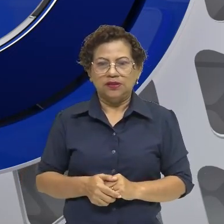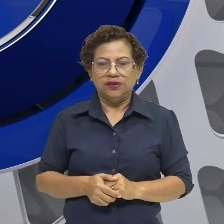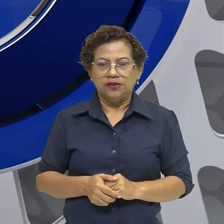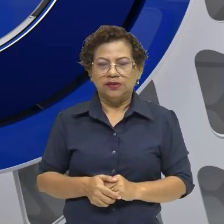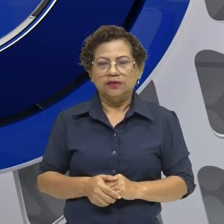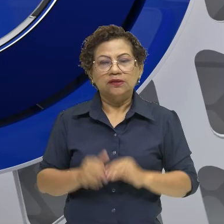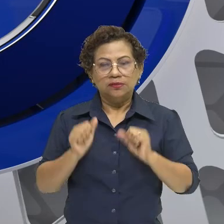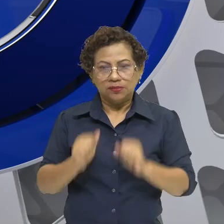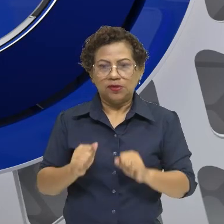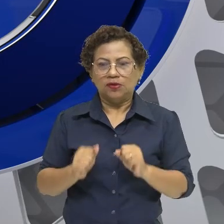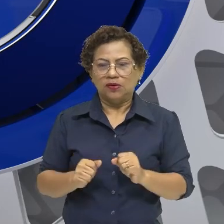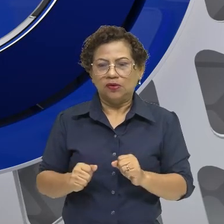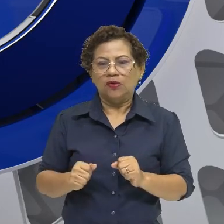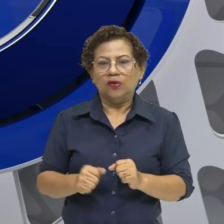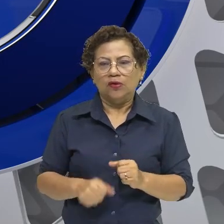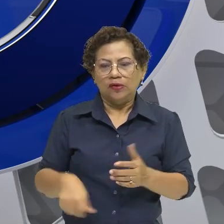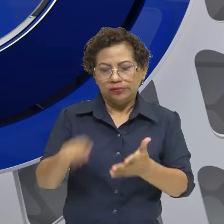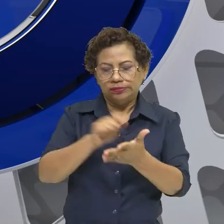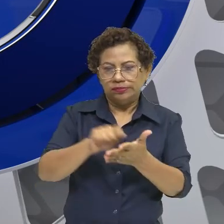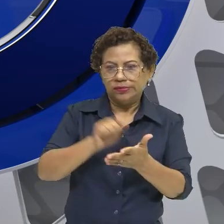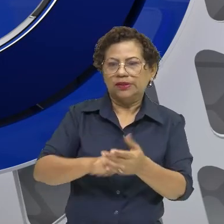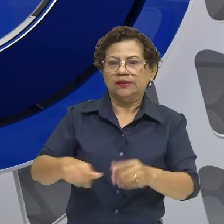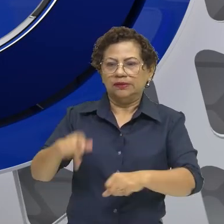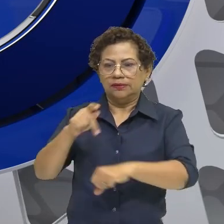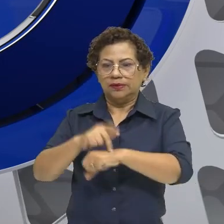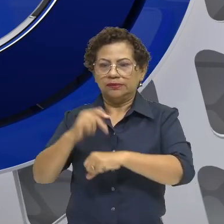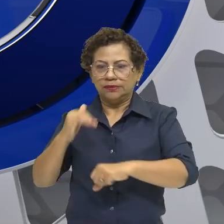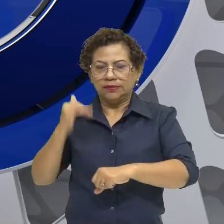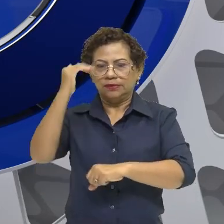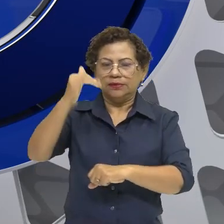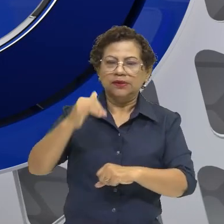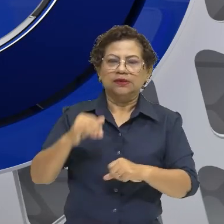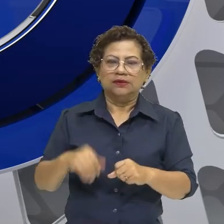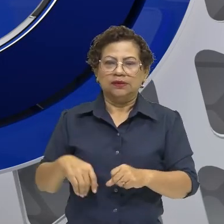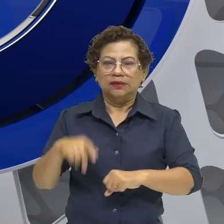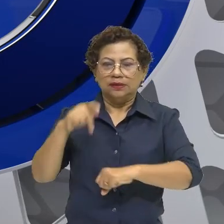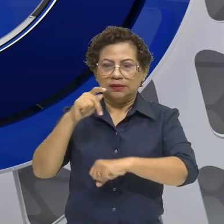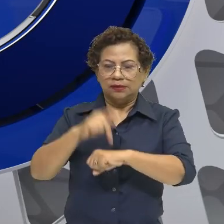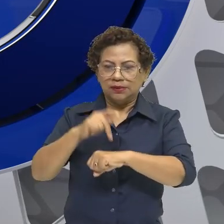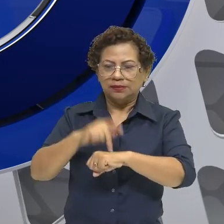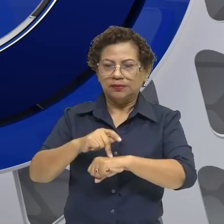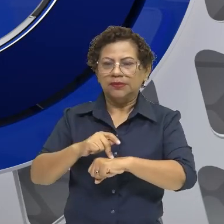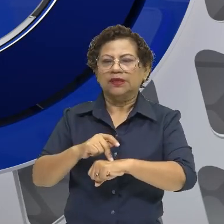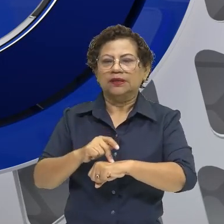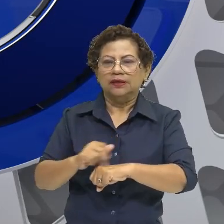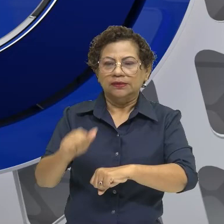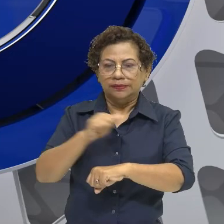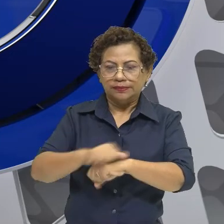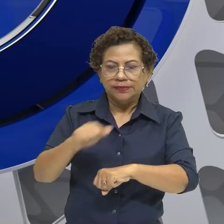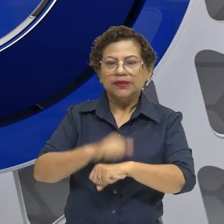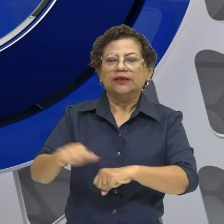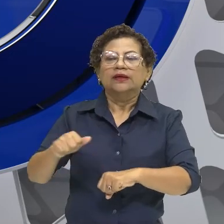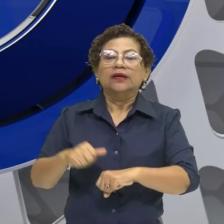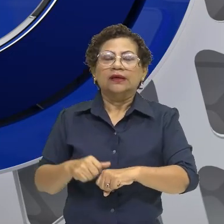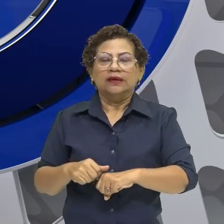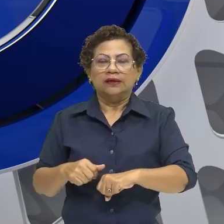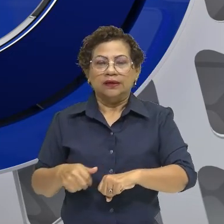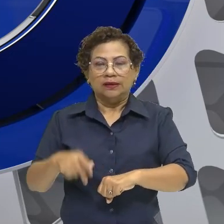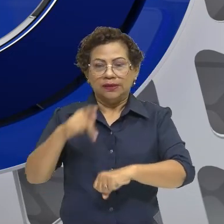podemos marcar esses períodos. Paleolítico inferior, Paleolítico superior, Neolítico e Idade dos Metais.